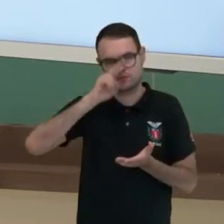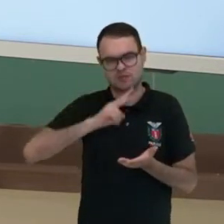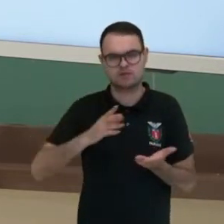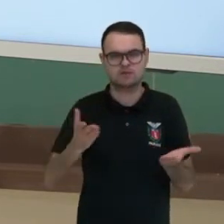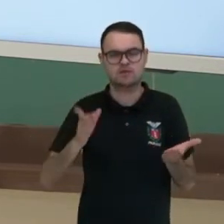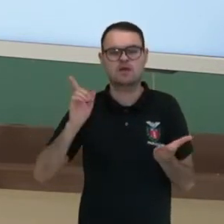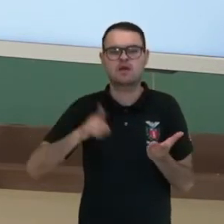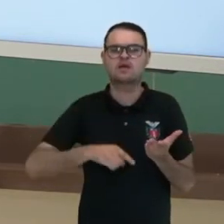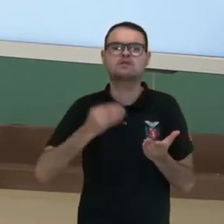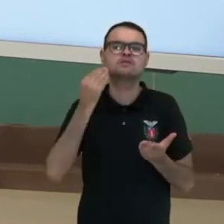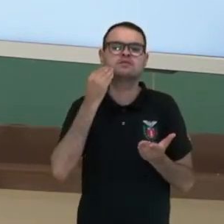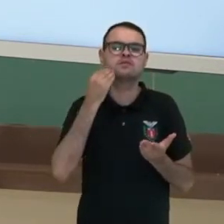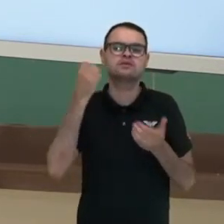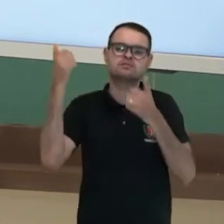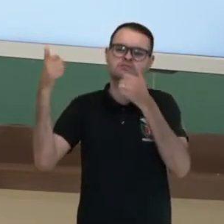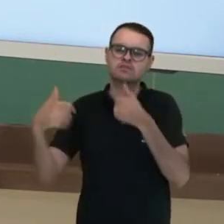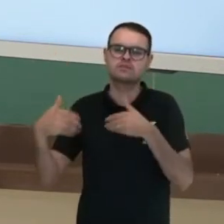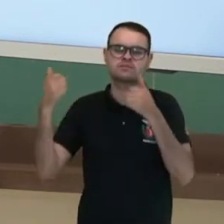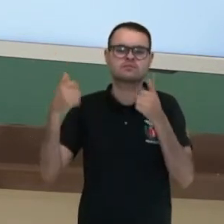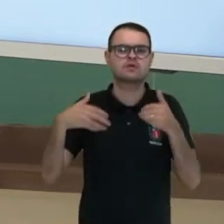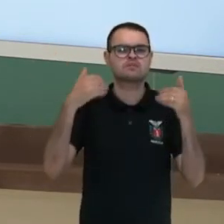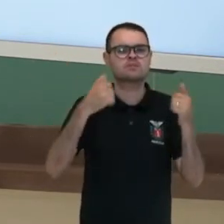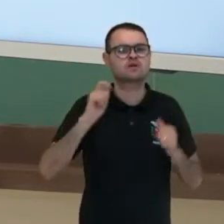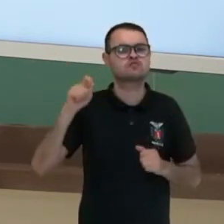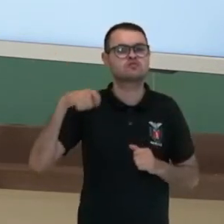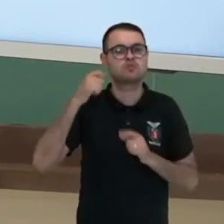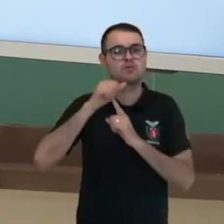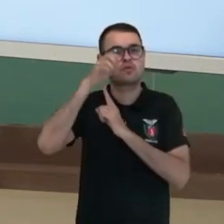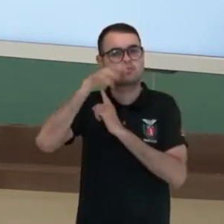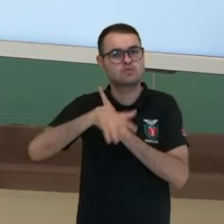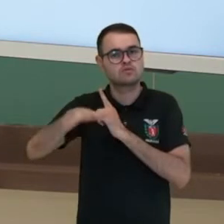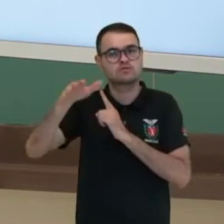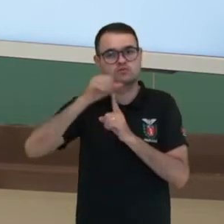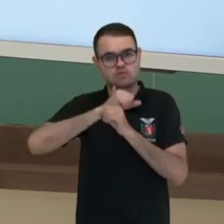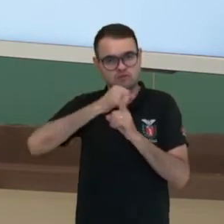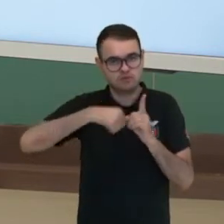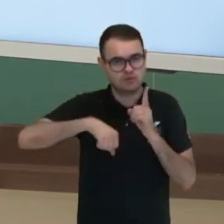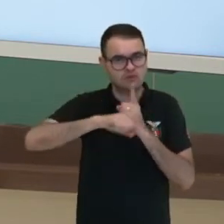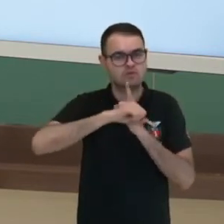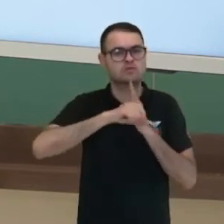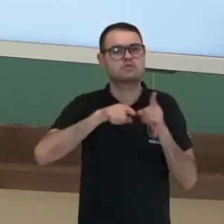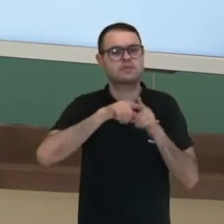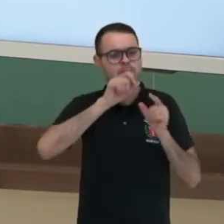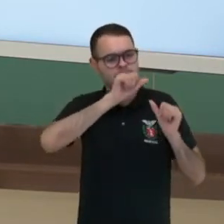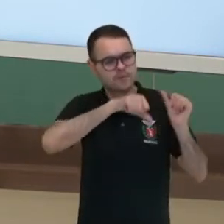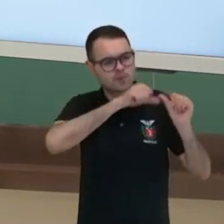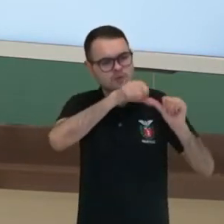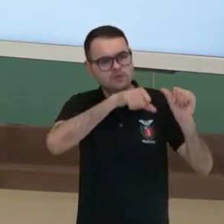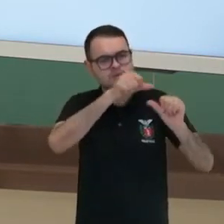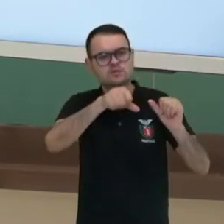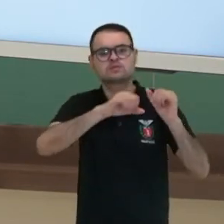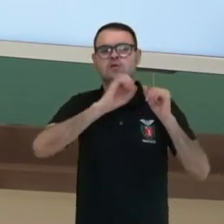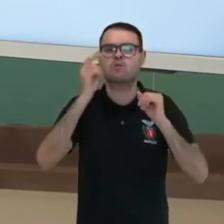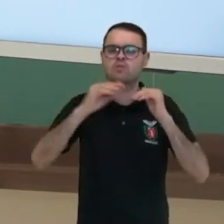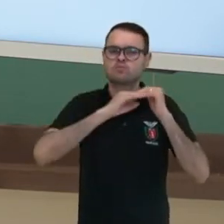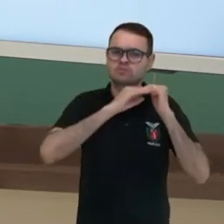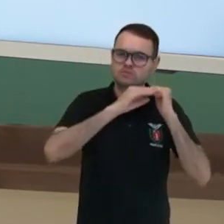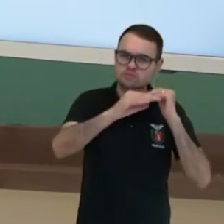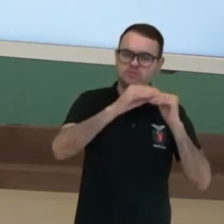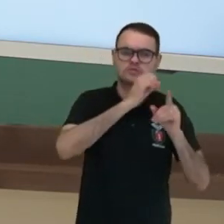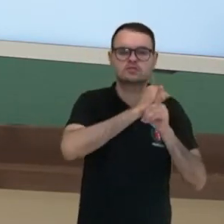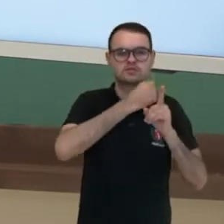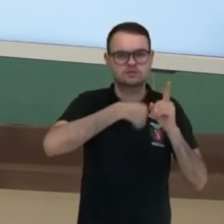ela busca fornecer as explicações sobre as origens da sociedade, as mudanças e permanências dessa